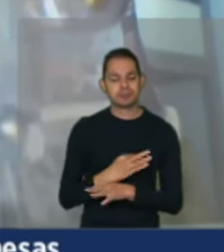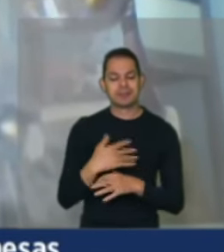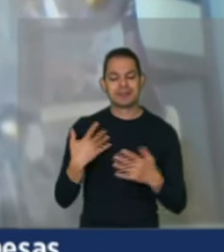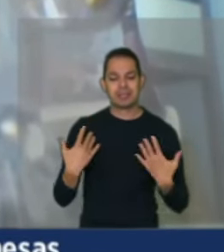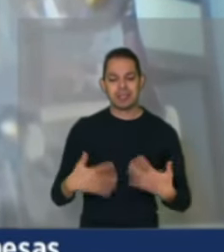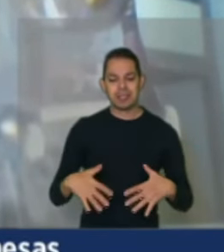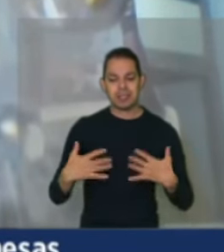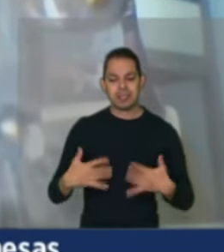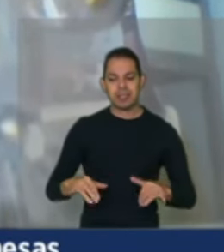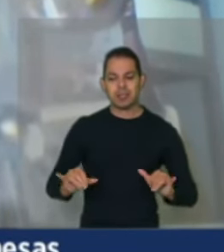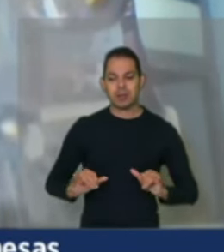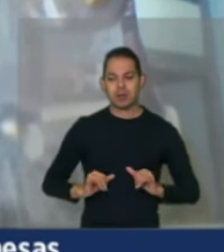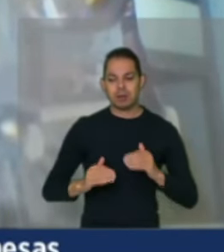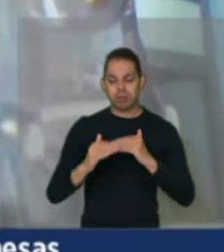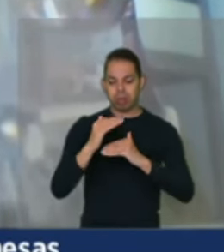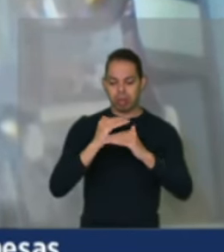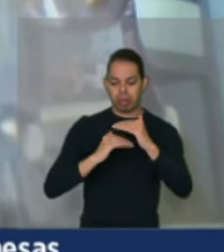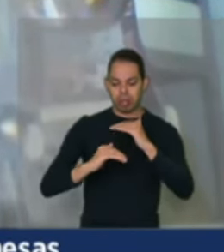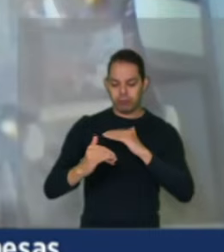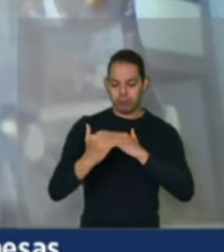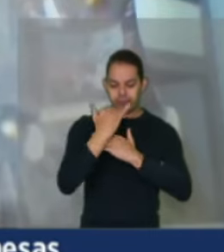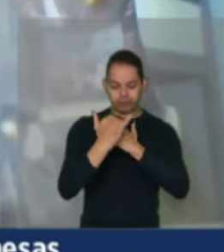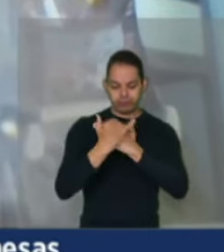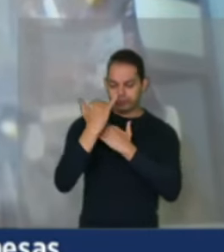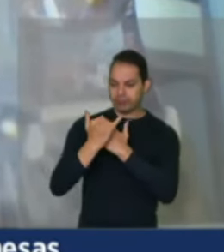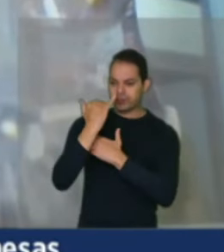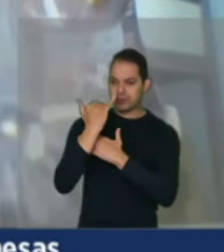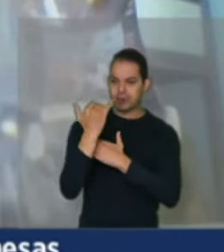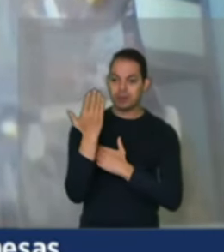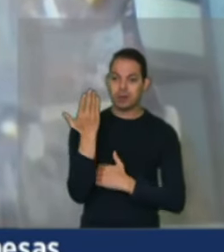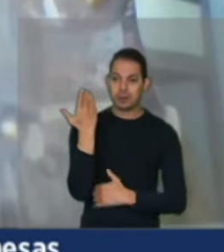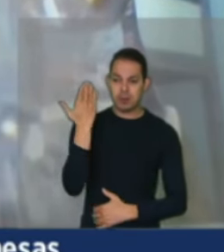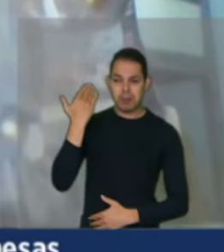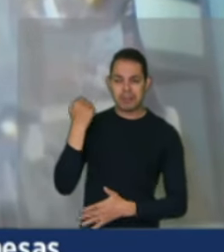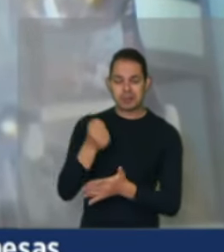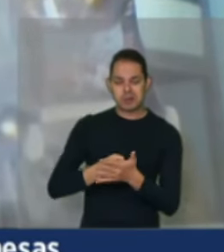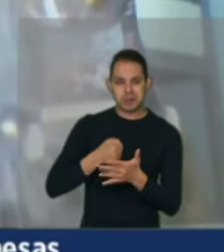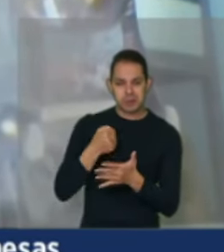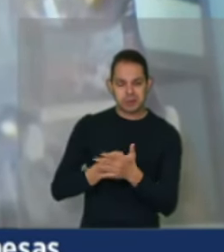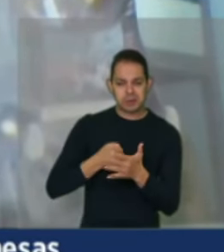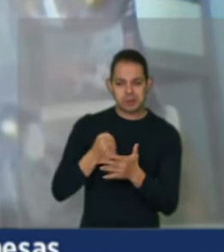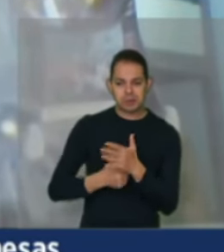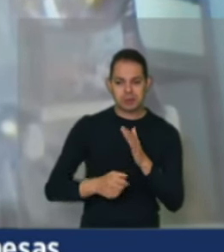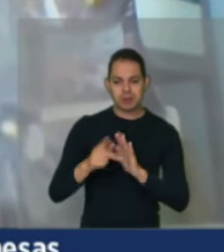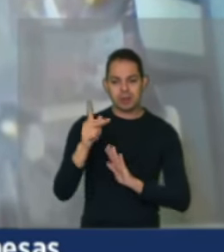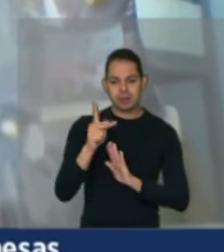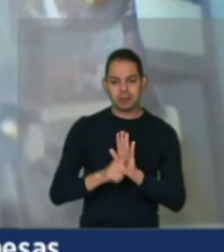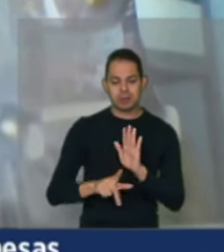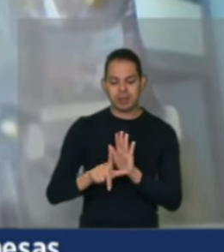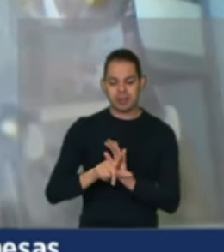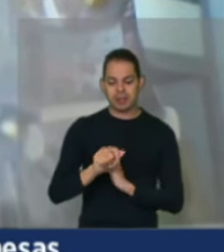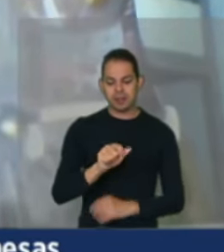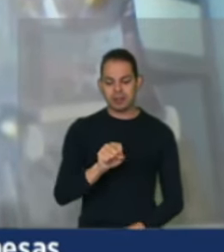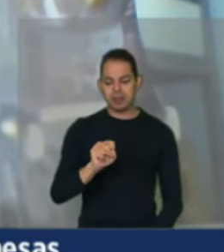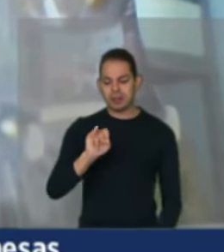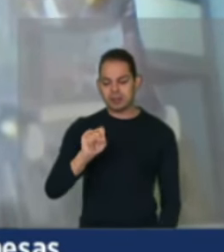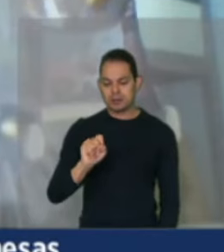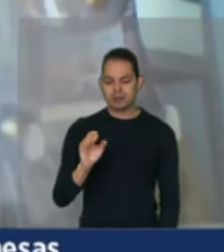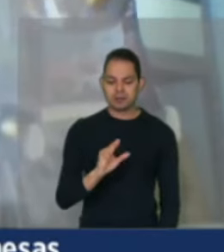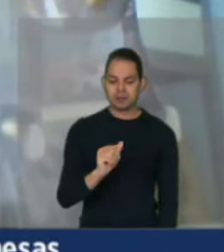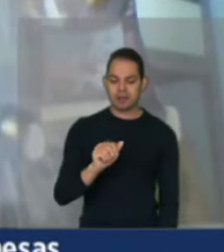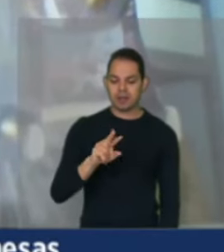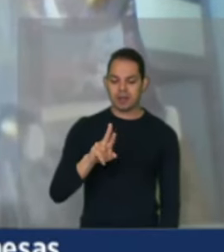retrocessos. A gente, ano passado, lutou pela aprovação do PLS Estarvalho e foi derrubado